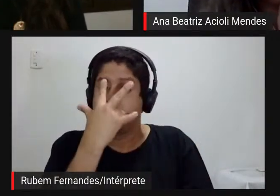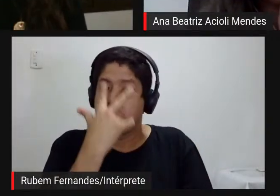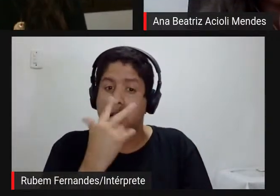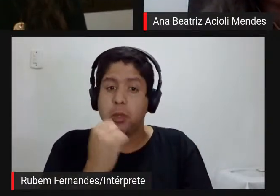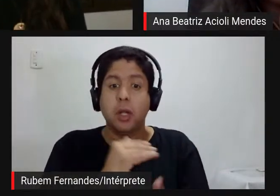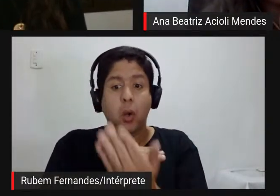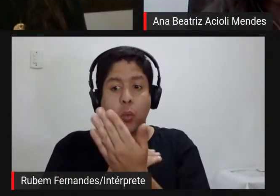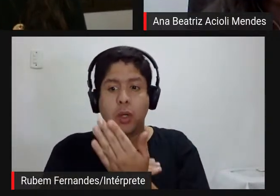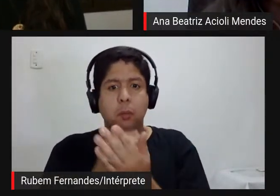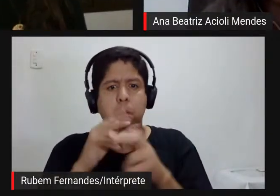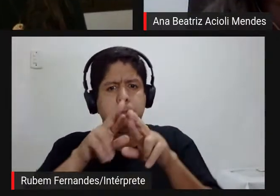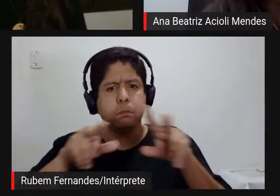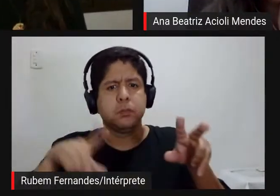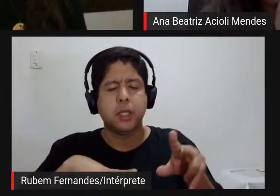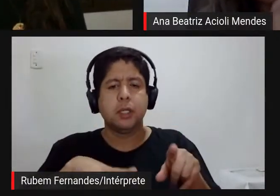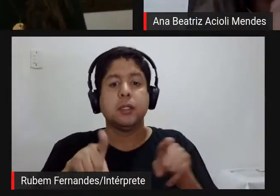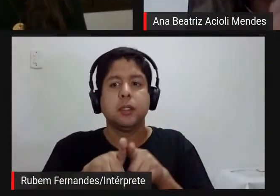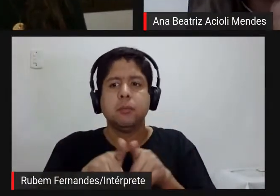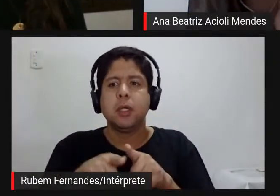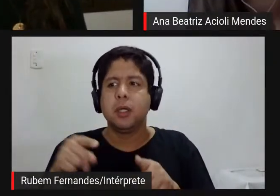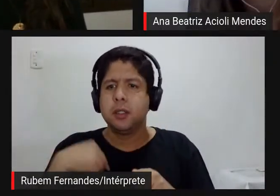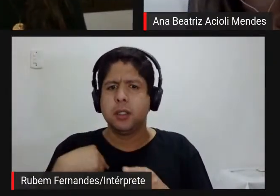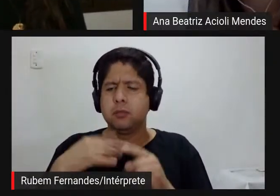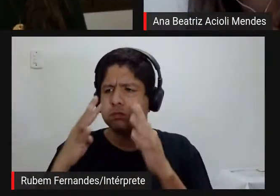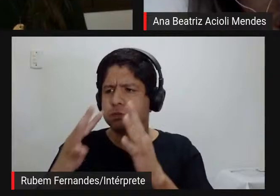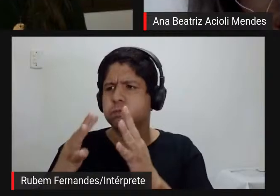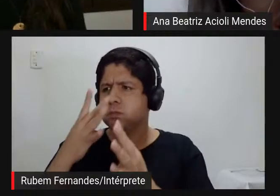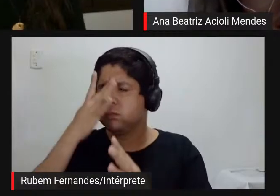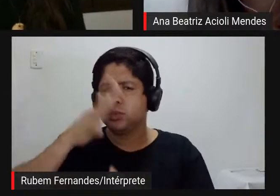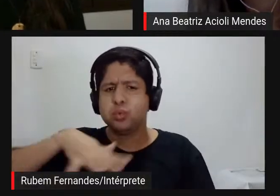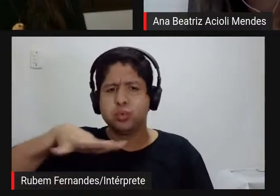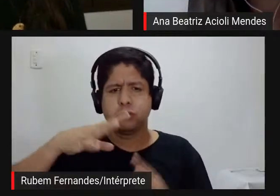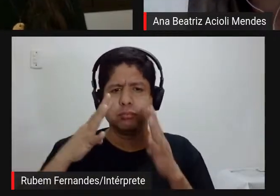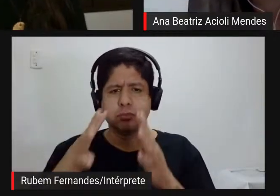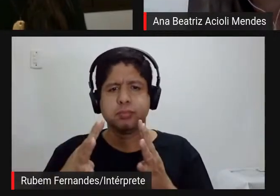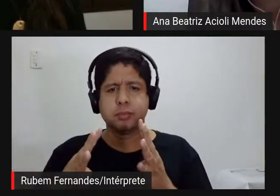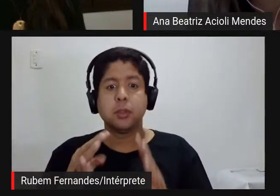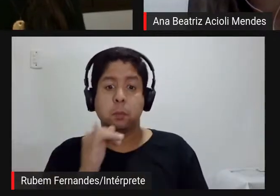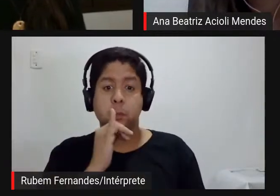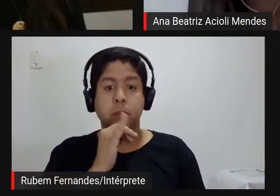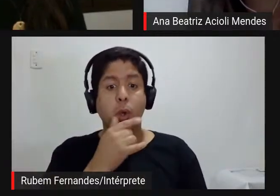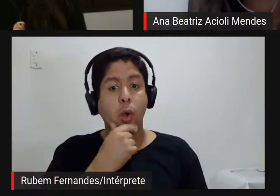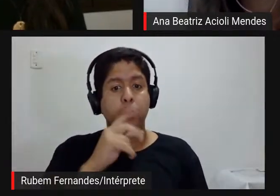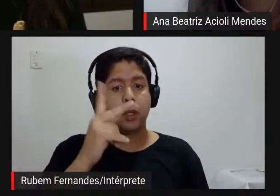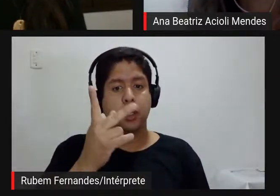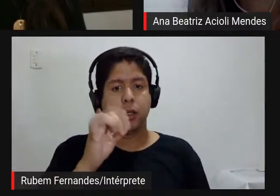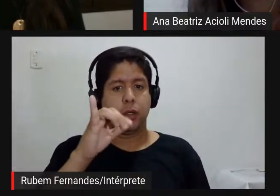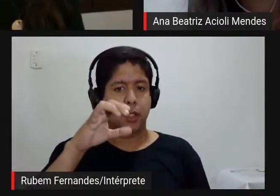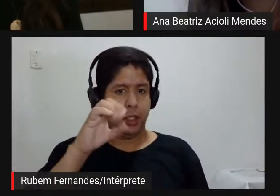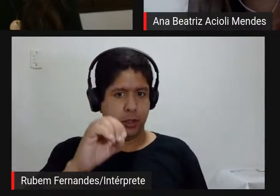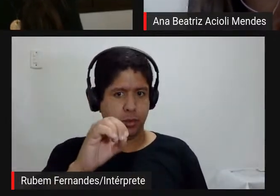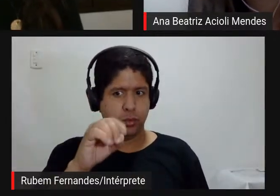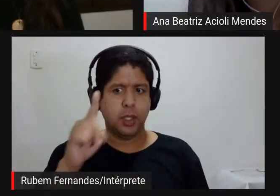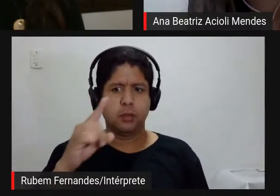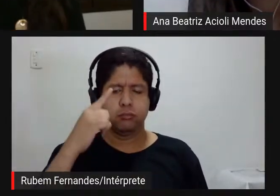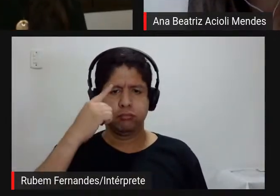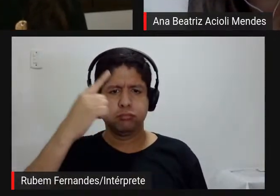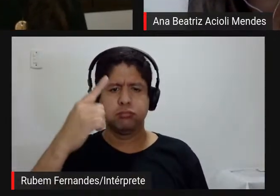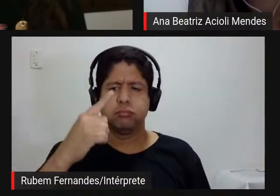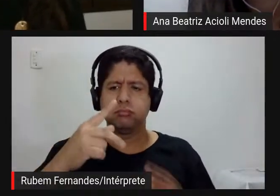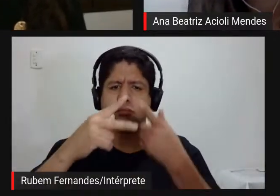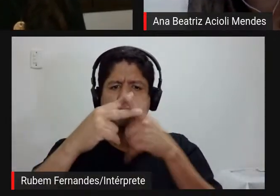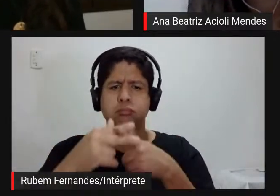essa questão da escuta dos públicos é muito forte né o L8 Sica ele chegou a desenvolver durante a Whitechapel ferramentas pra